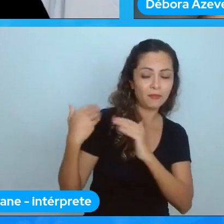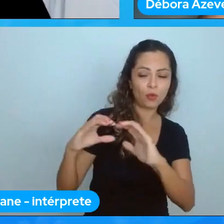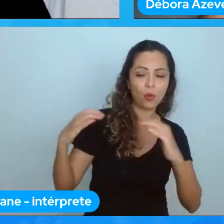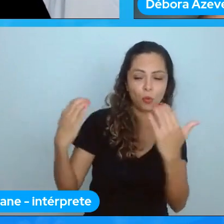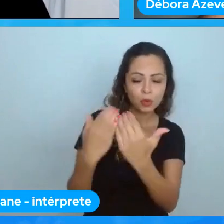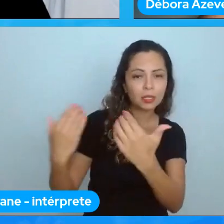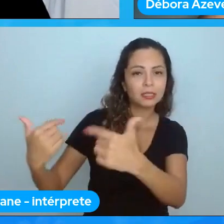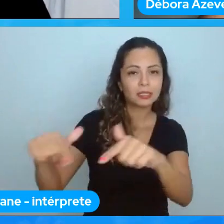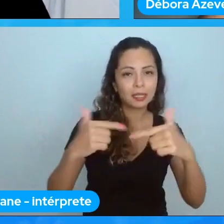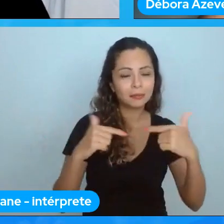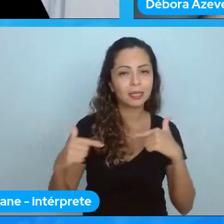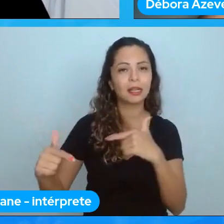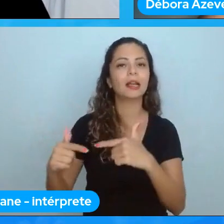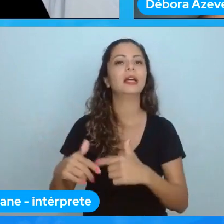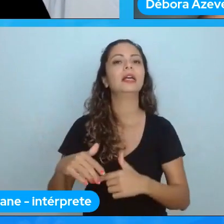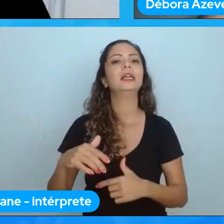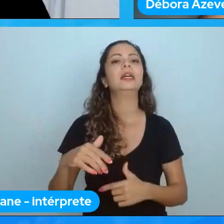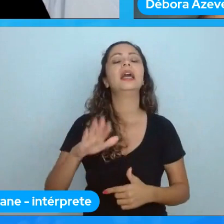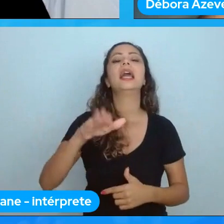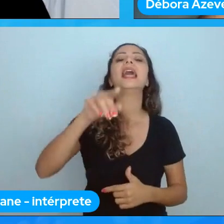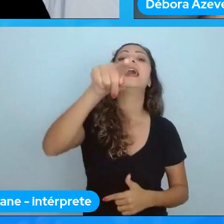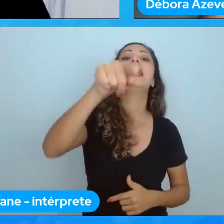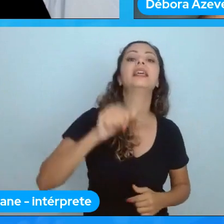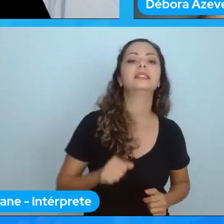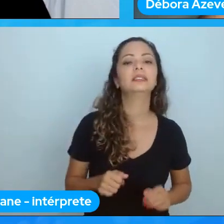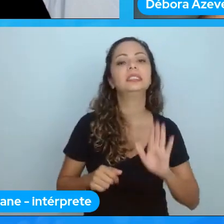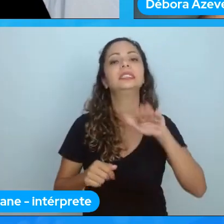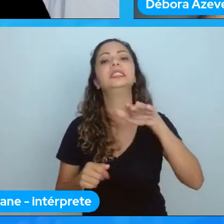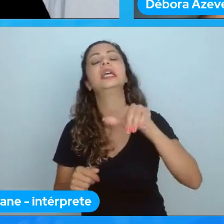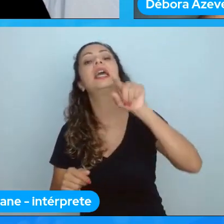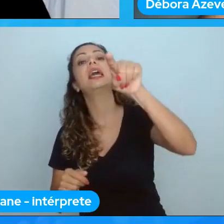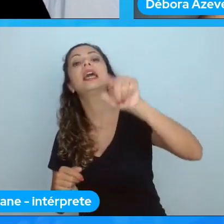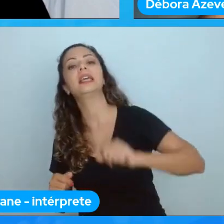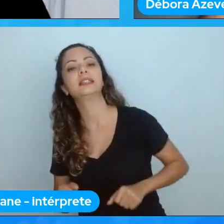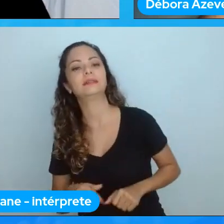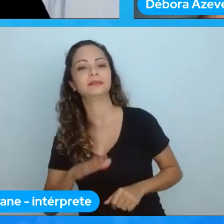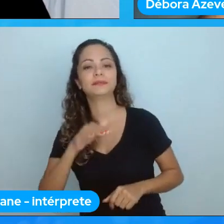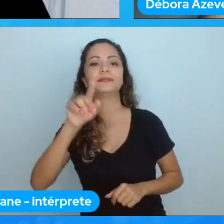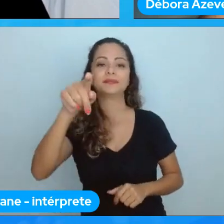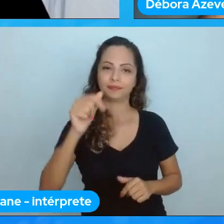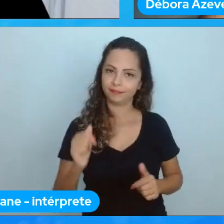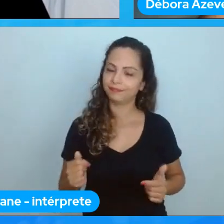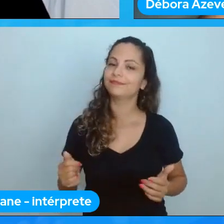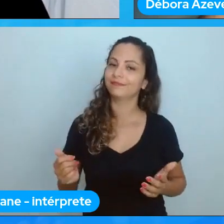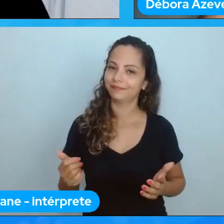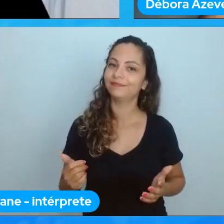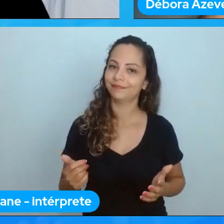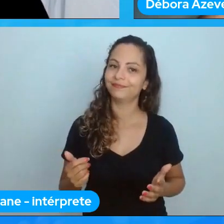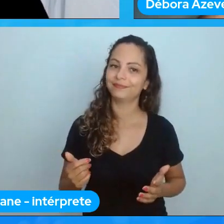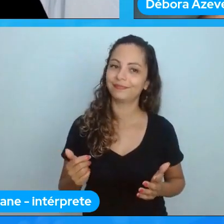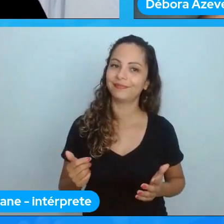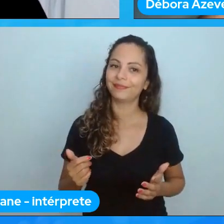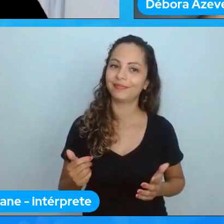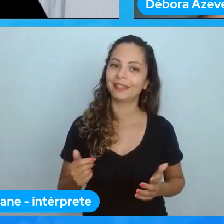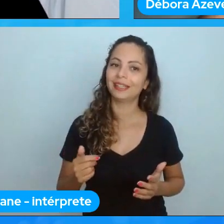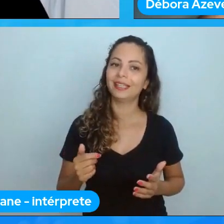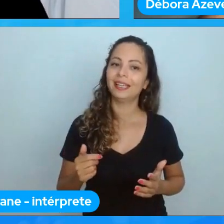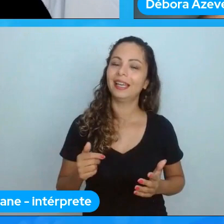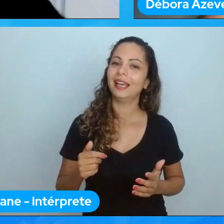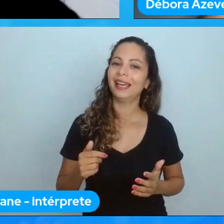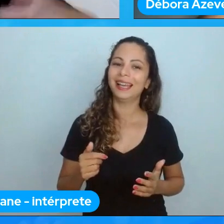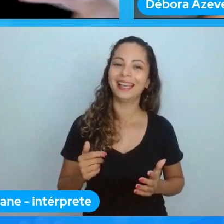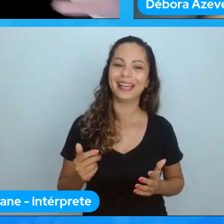coisa assim falar e aí fulana percebi percebi que eu nem sei se fulana acho que é uma expressão meio nordestina